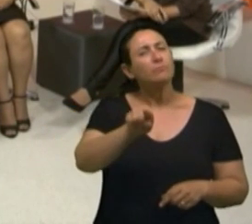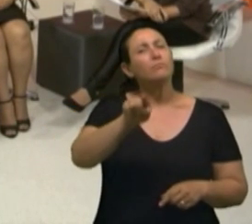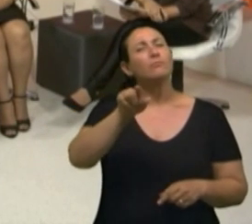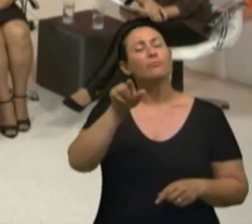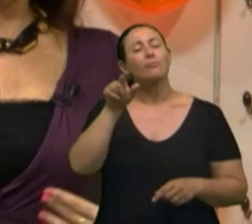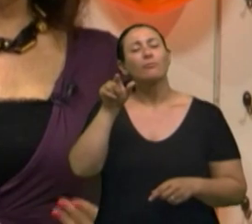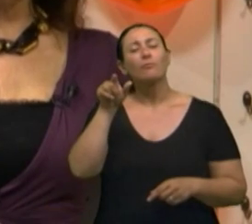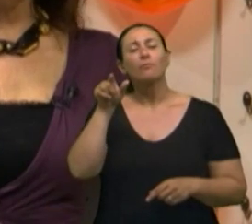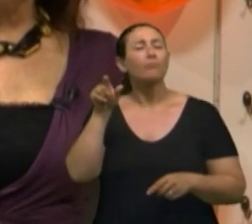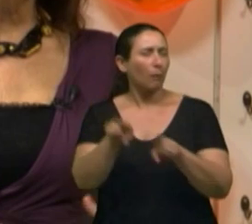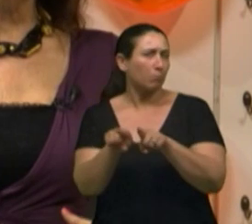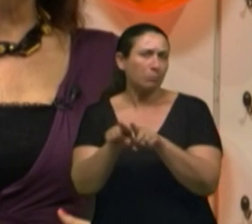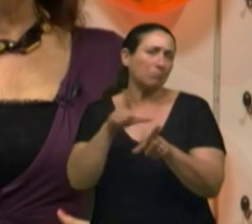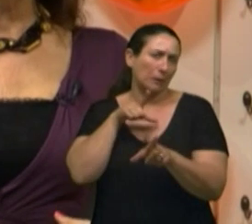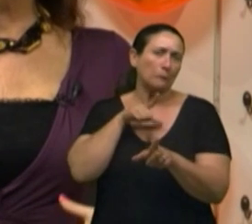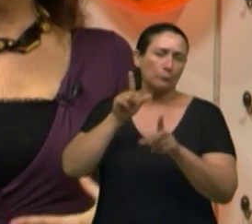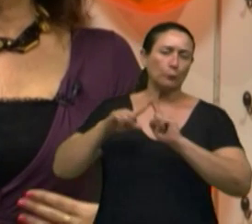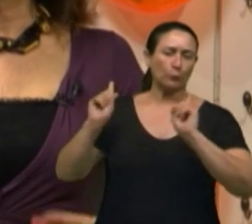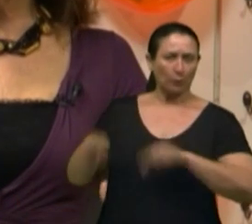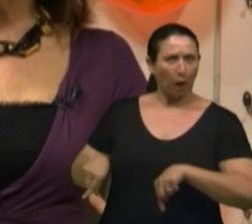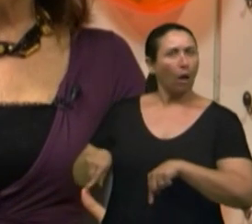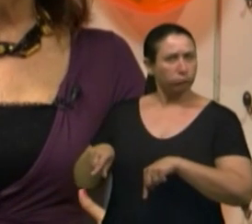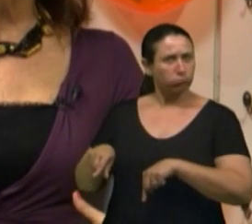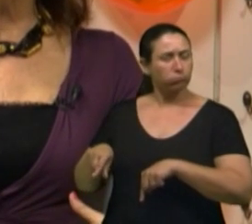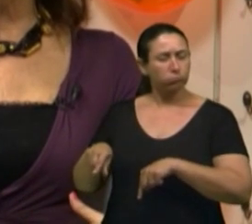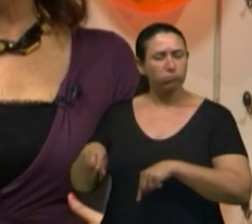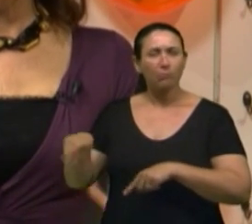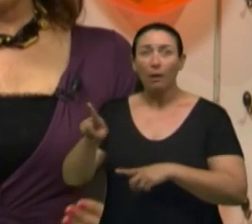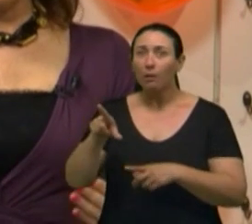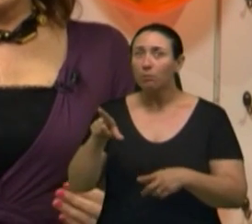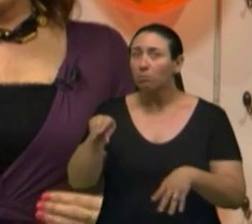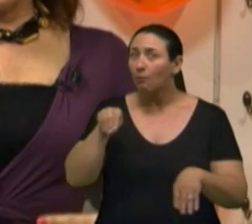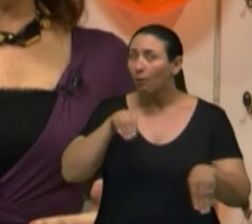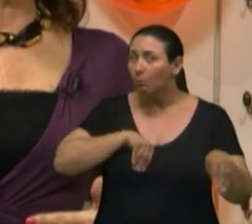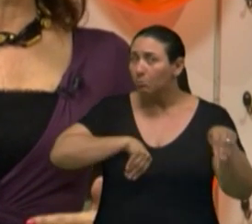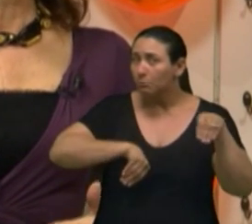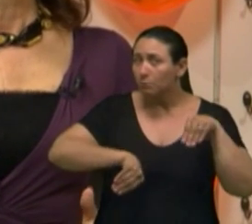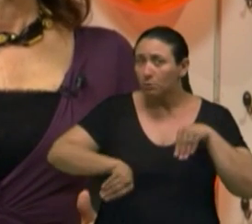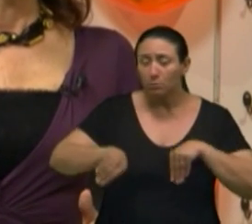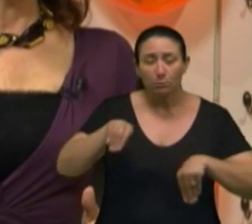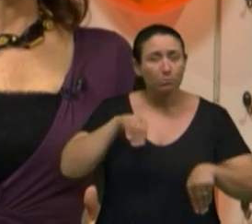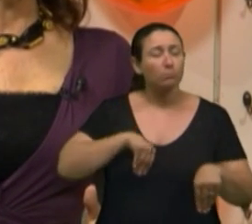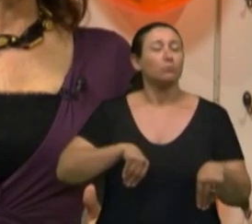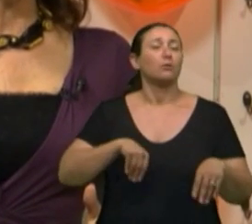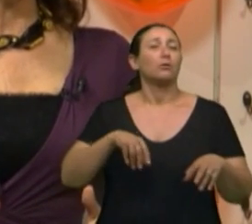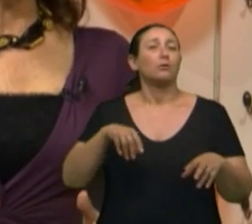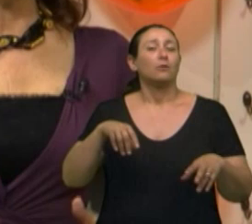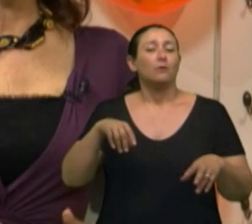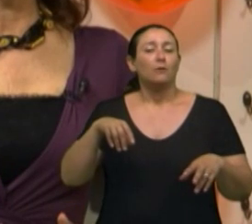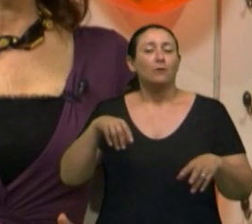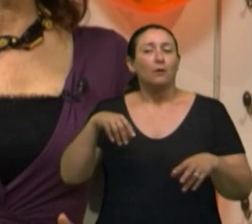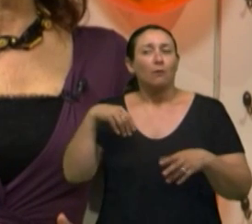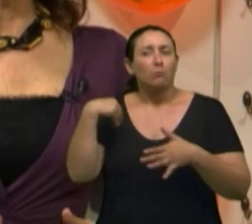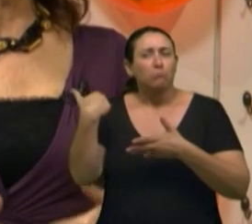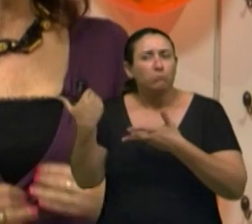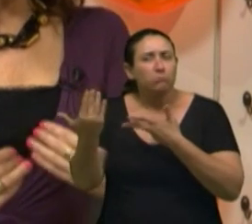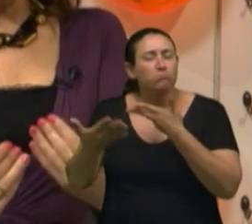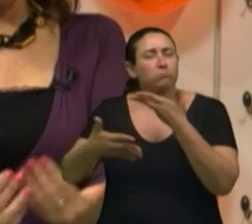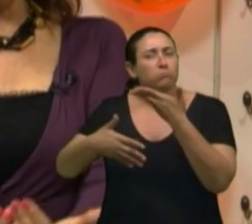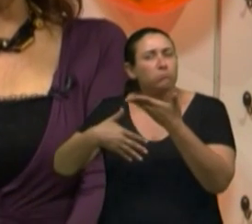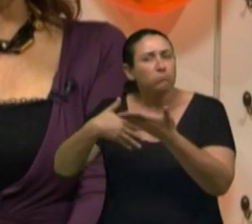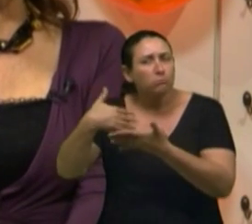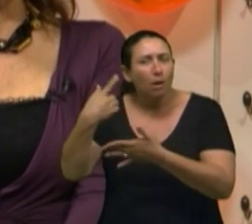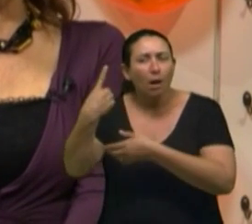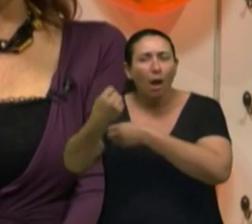relatos de funcionários que vieram muito deprimidos, aguardaram esse ano de terapia e